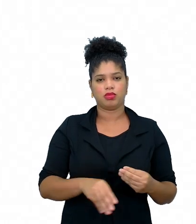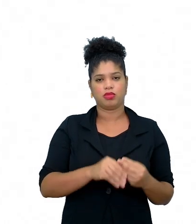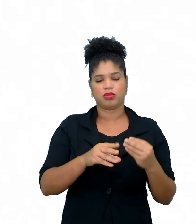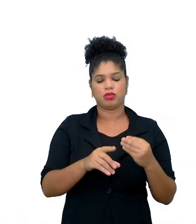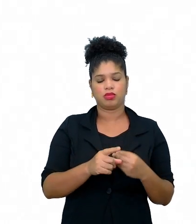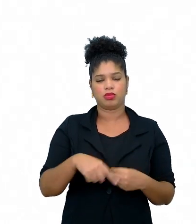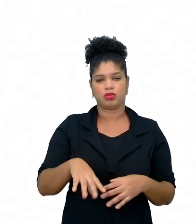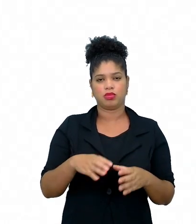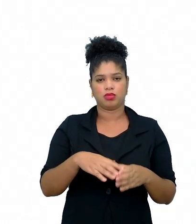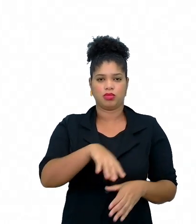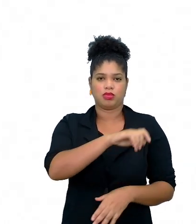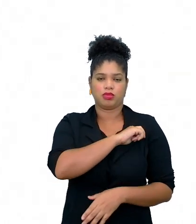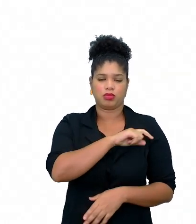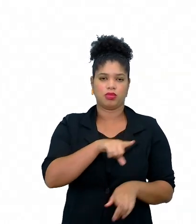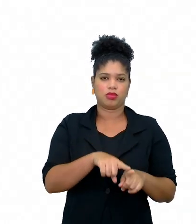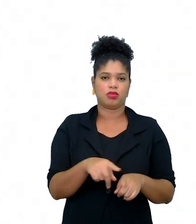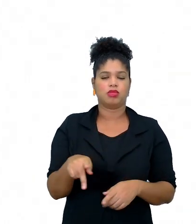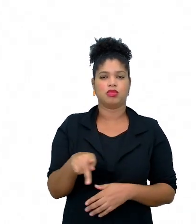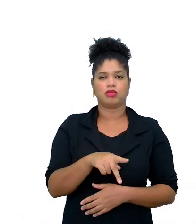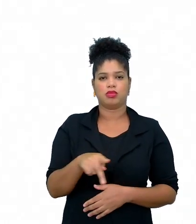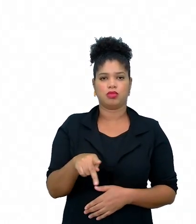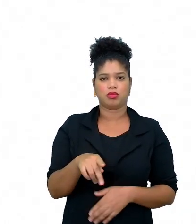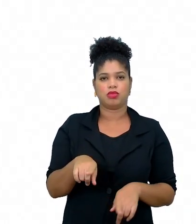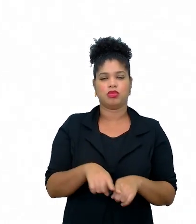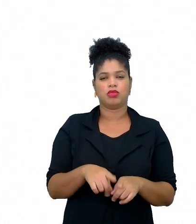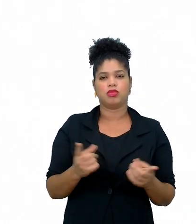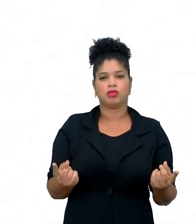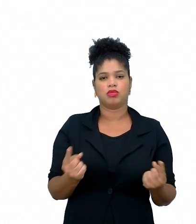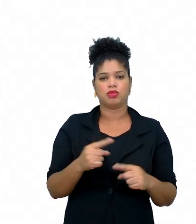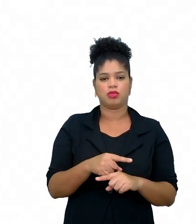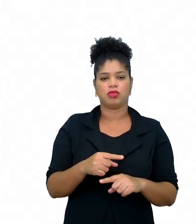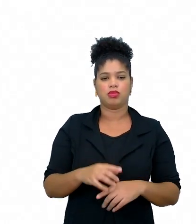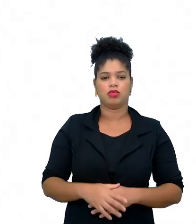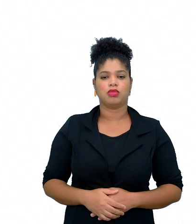estudantes e professores e vice-versa.